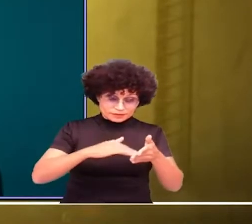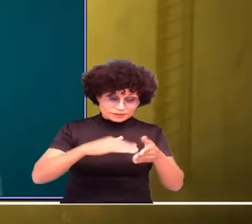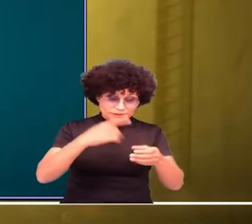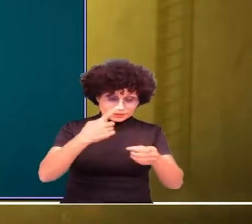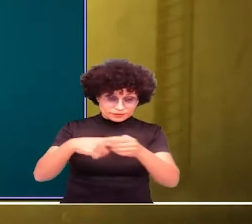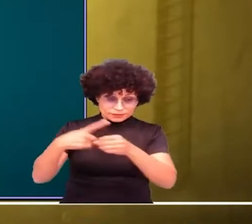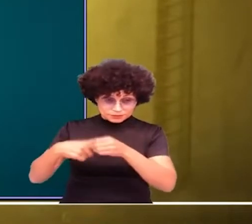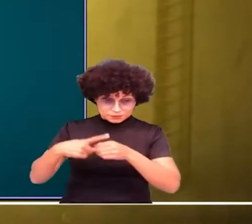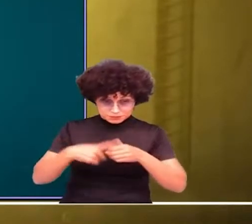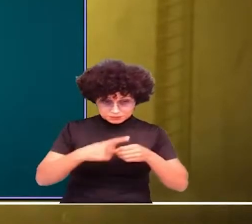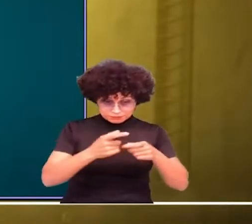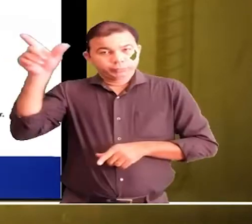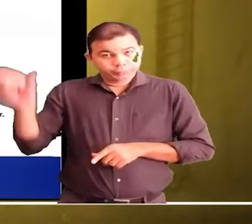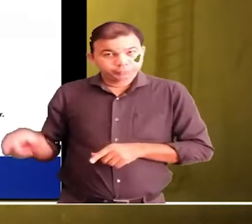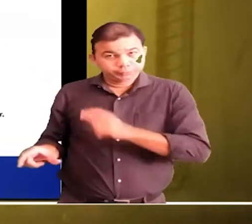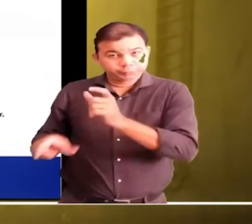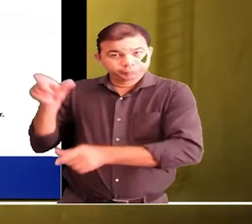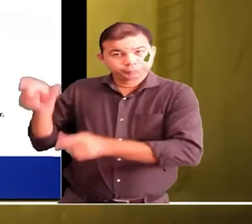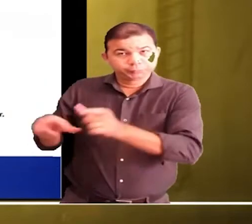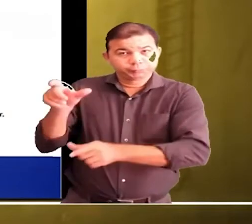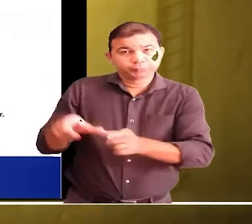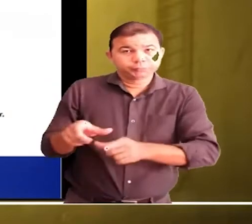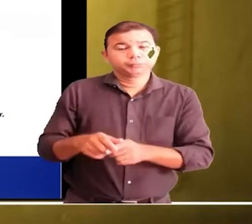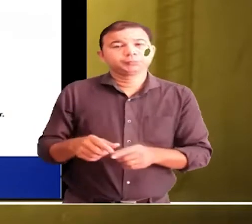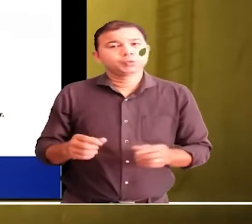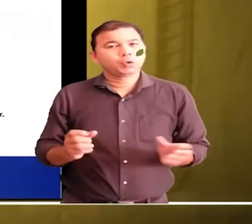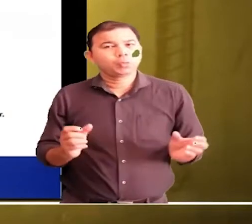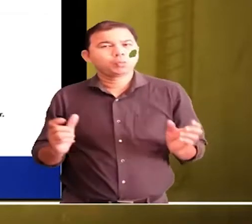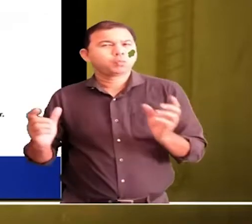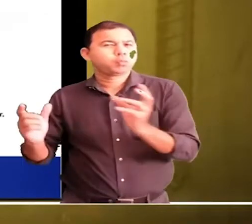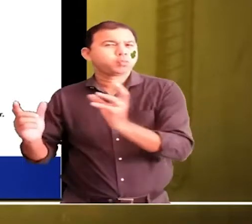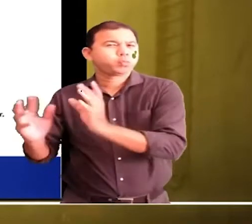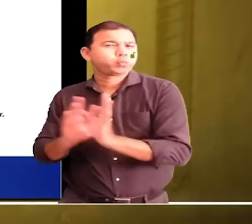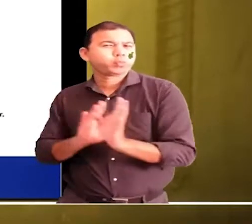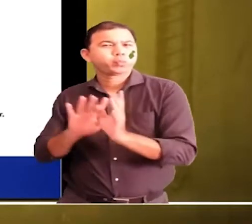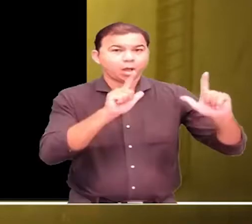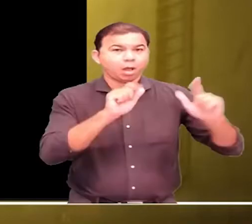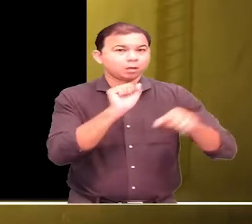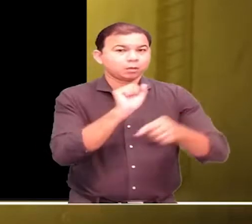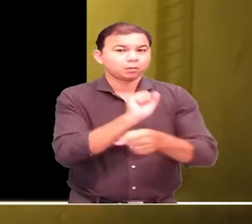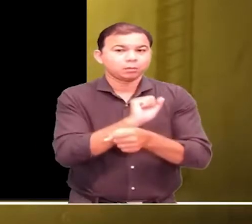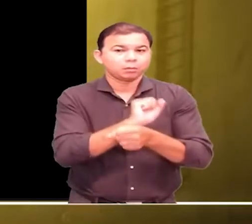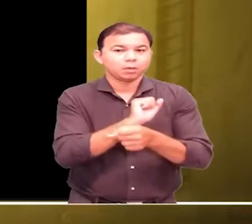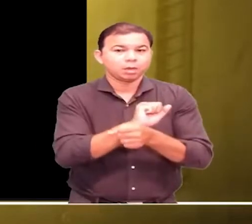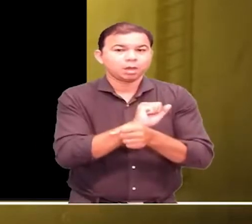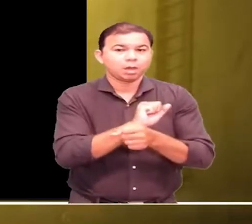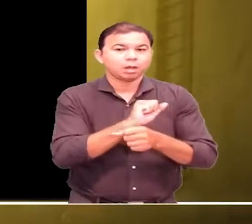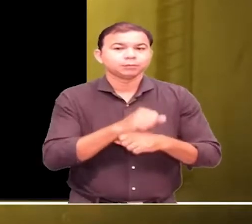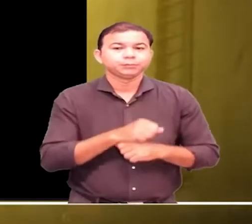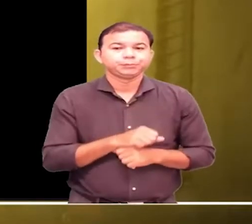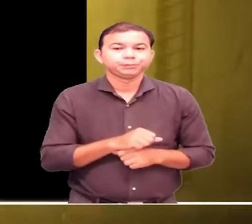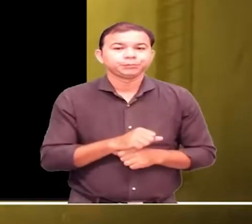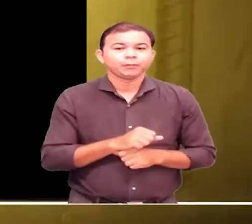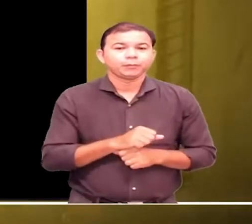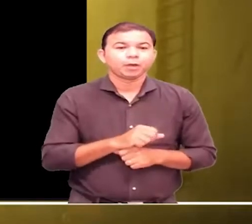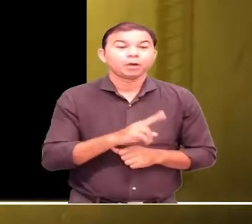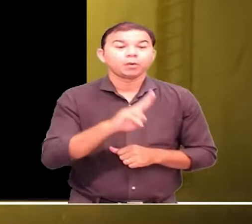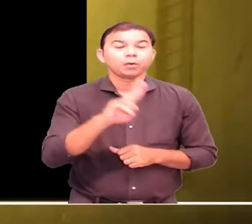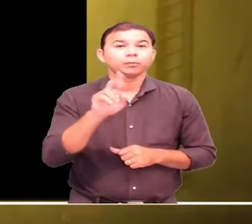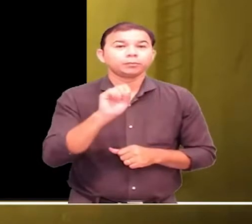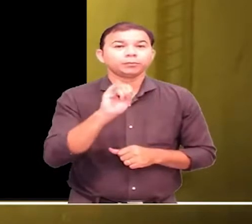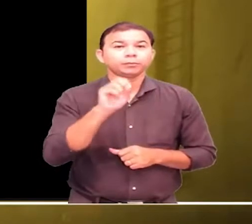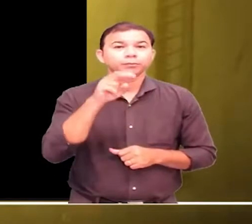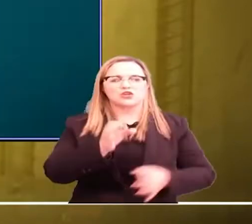Geral da Justiça de Mato Grosso e que discutiu, além dos impactos da pandemia, as soluções para a melhoria do